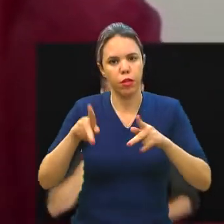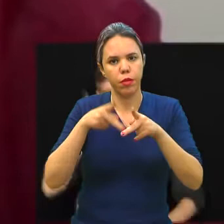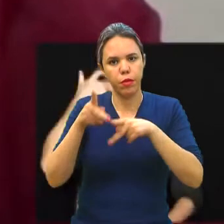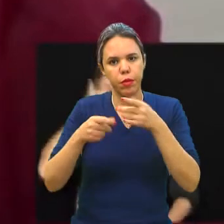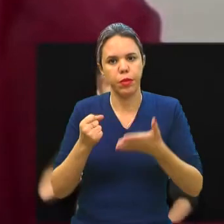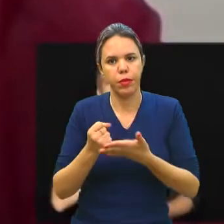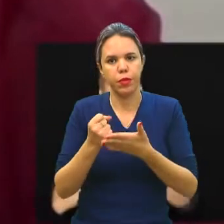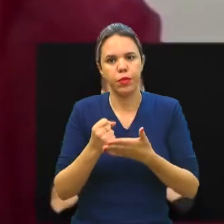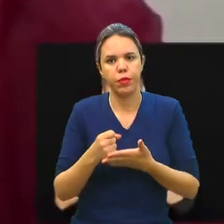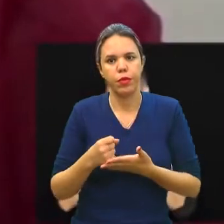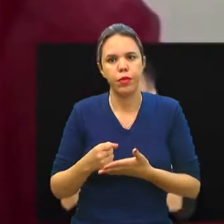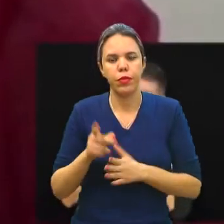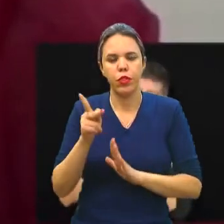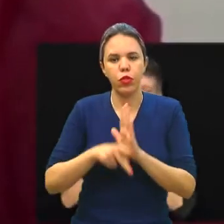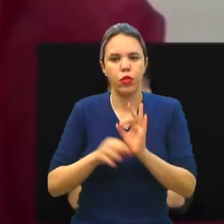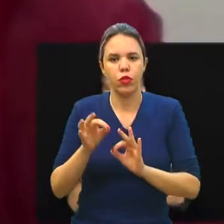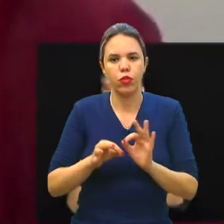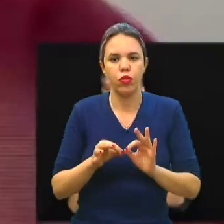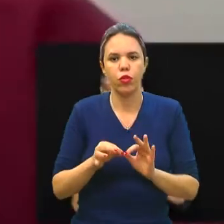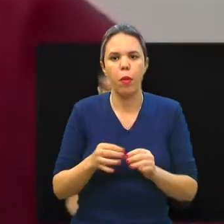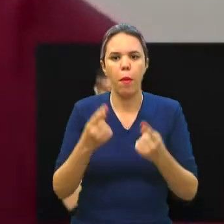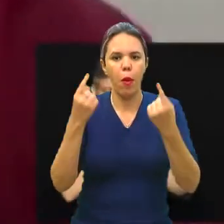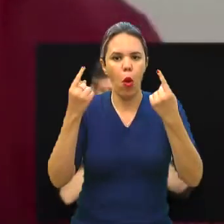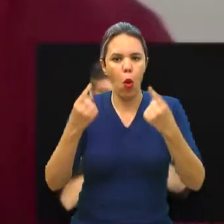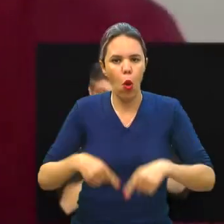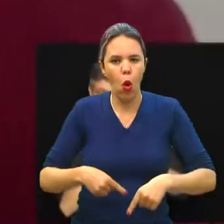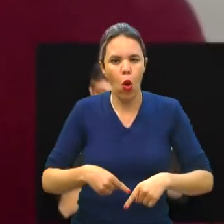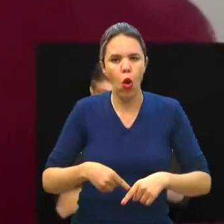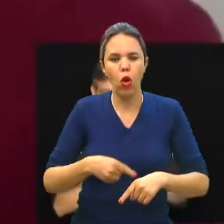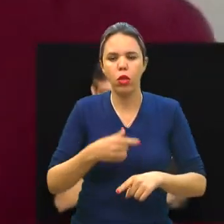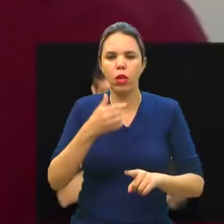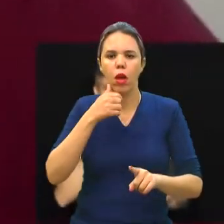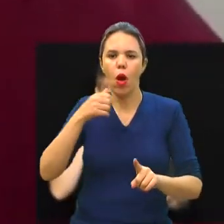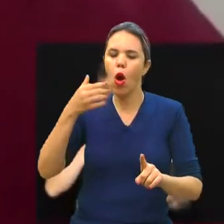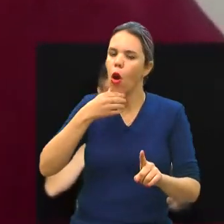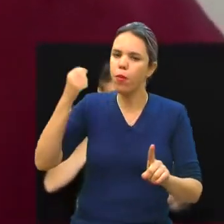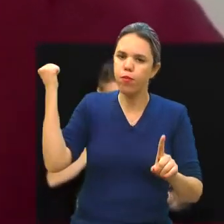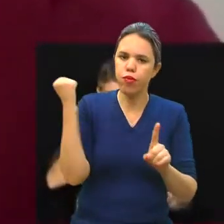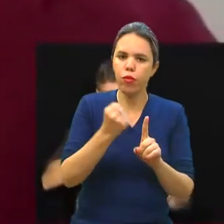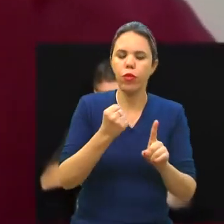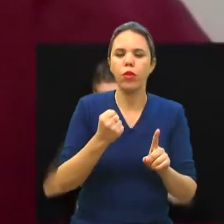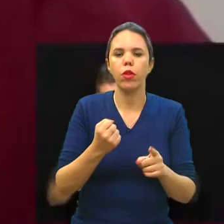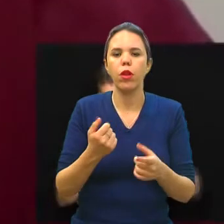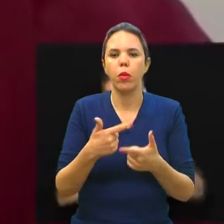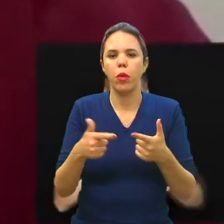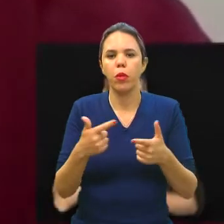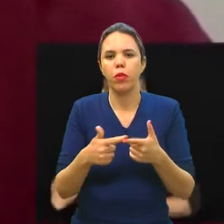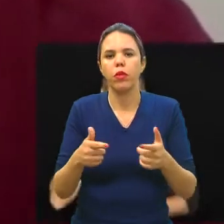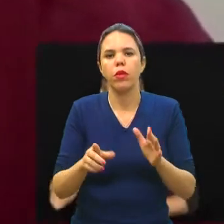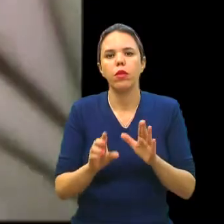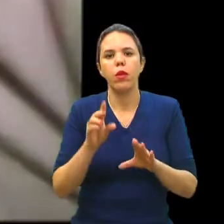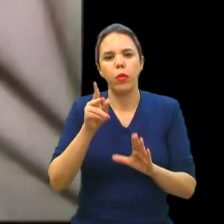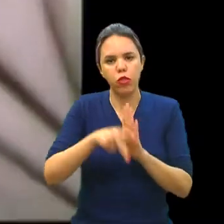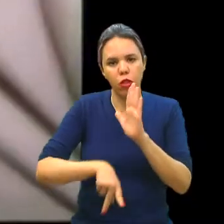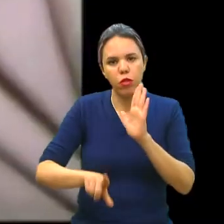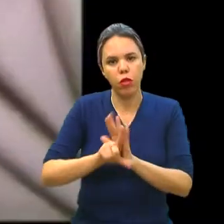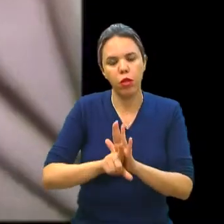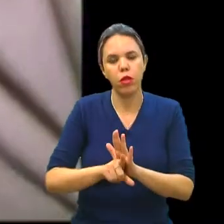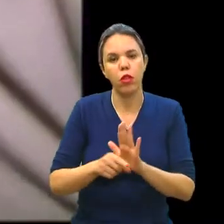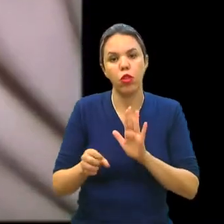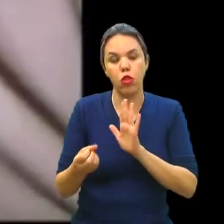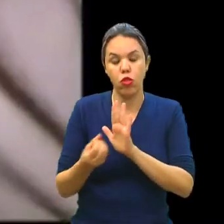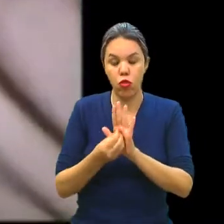disposição a todos para poder ajudar e eu estou com o projeto do feminicídio aí. É um projeto legal, está tendo muitos casos de feminicídio. Como